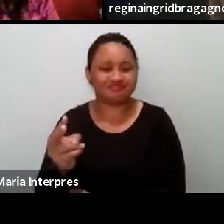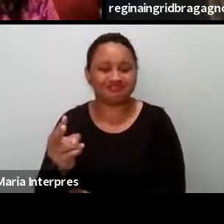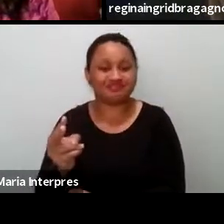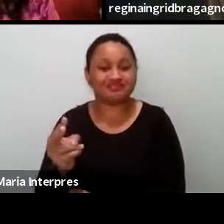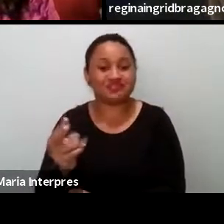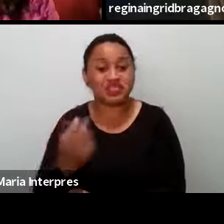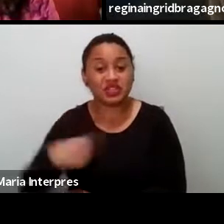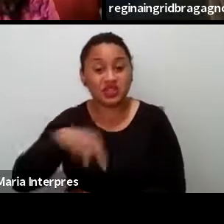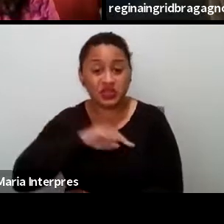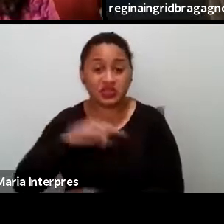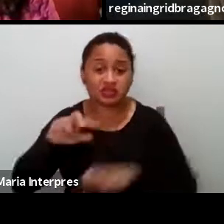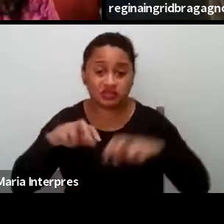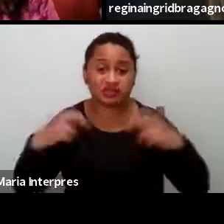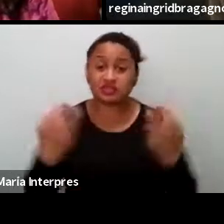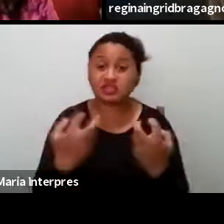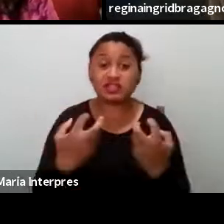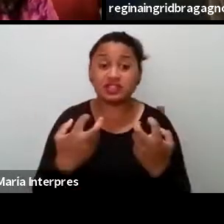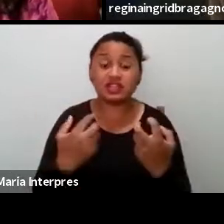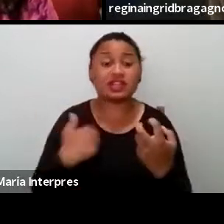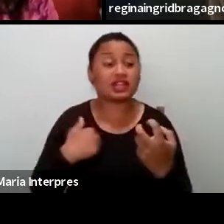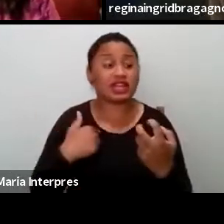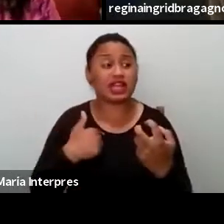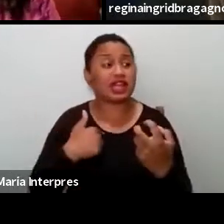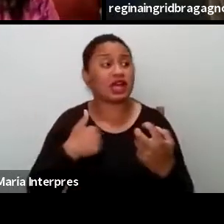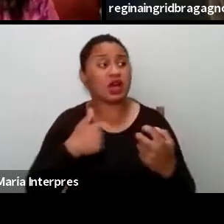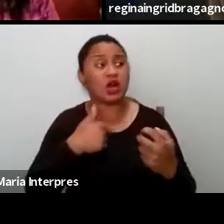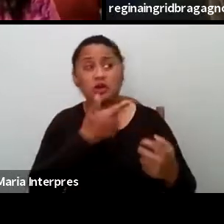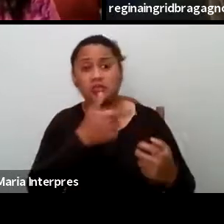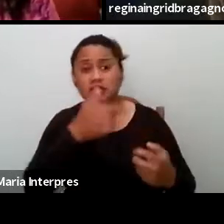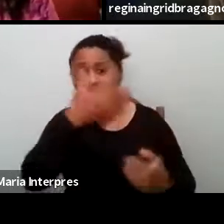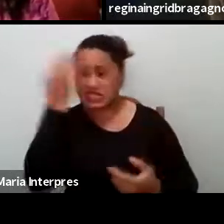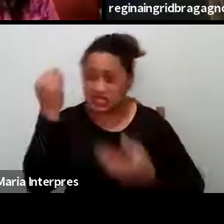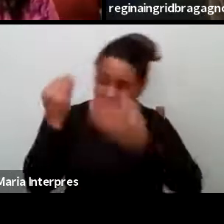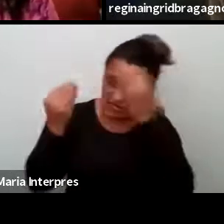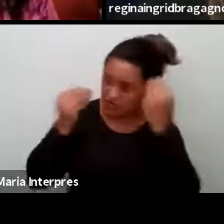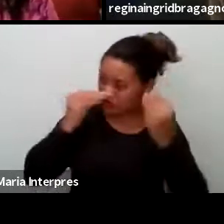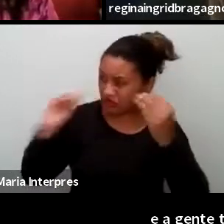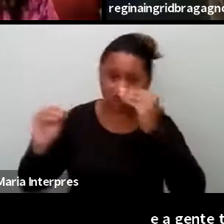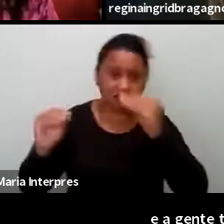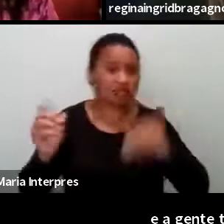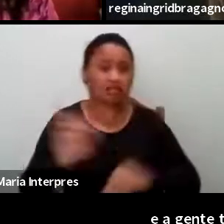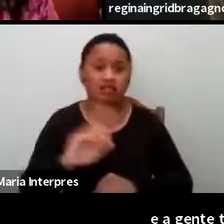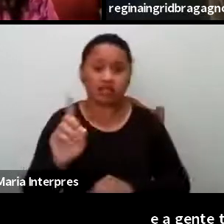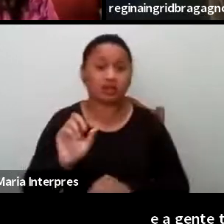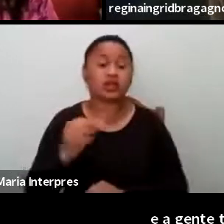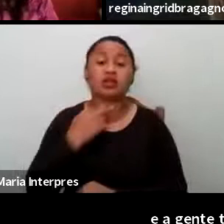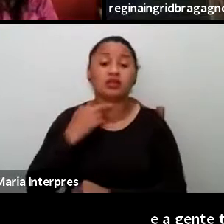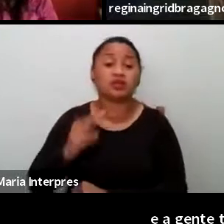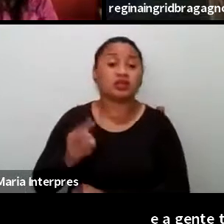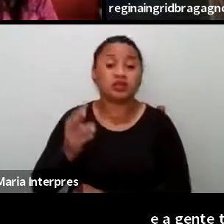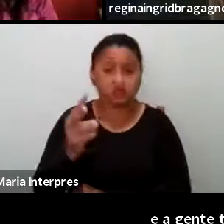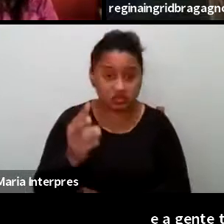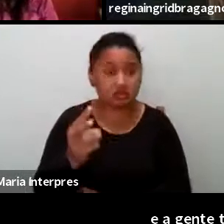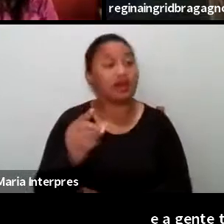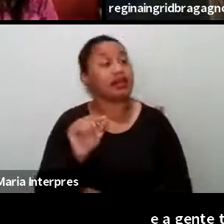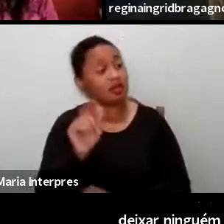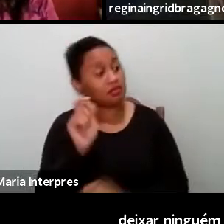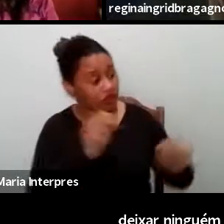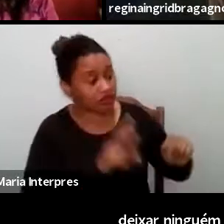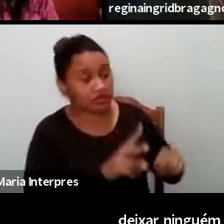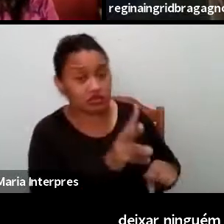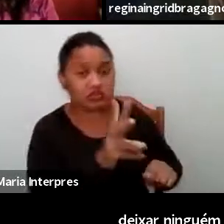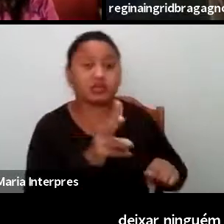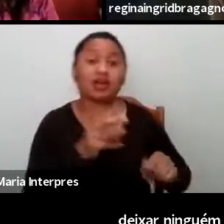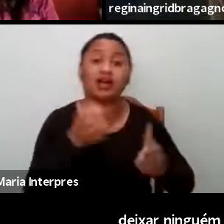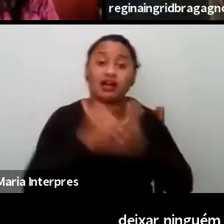e a gente está aqui pra não deixar que ninguém seja esquecido, né, quem não pode continuar, a infância que não pode continuar, as famílias que não continuaram